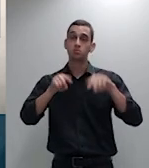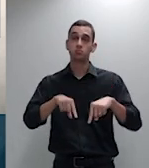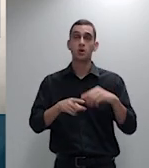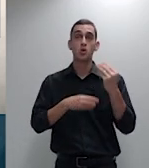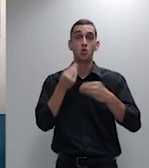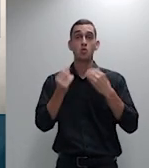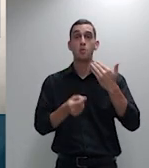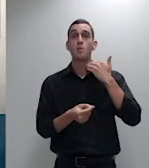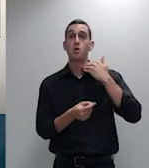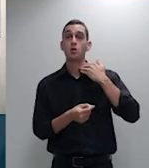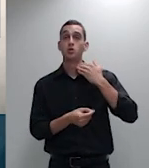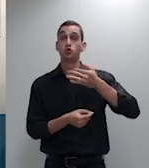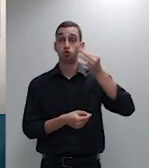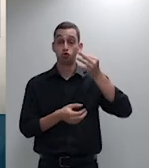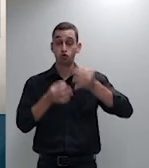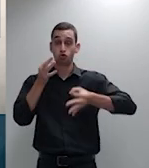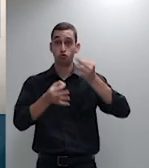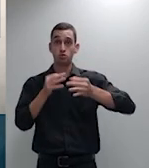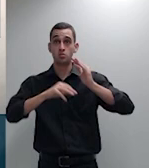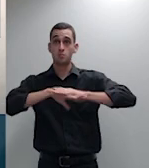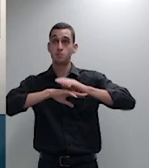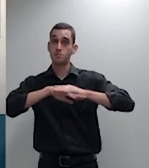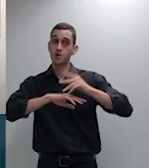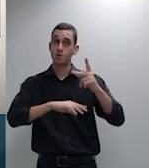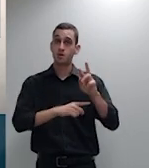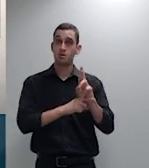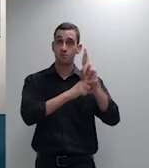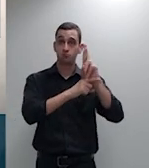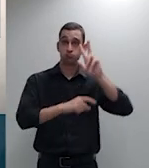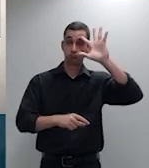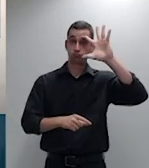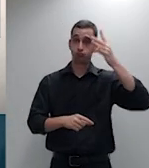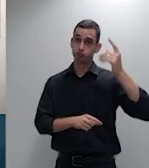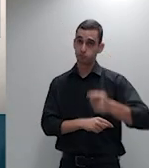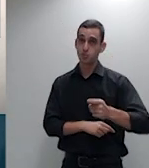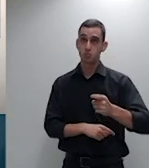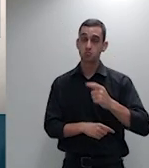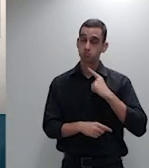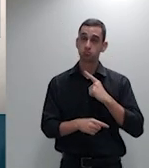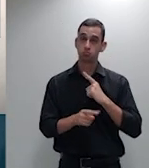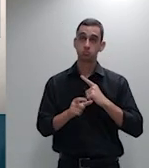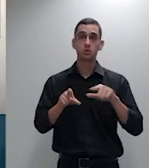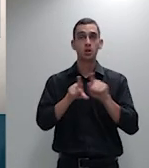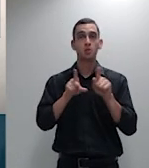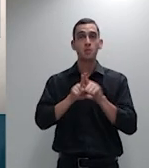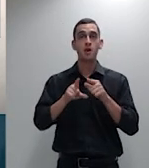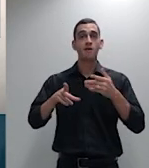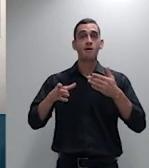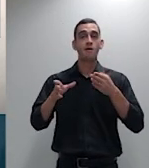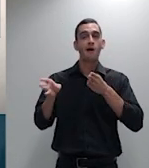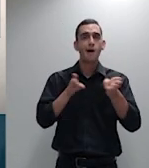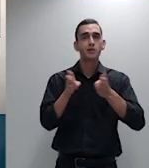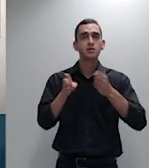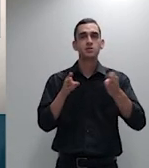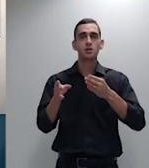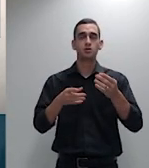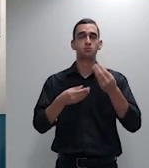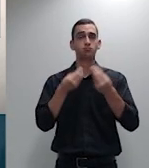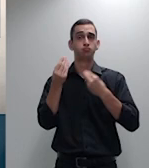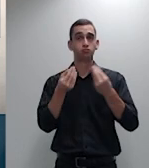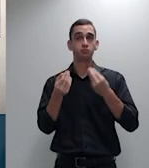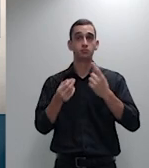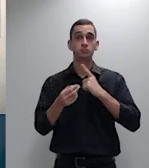restaria inviabilizado o acesso dos consumidores aos juizados especiais cíveis em virtude da